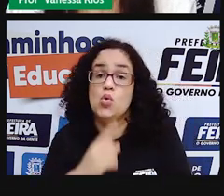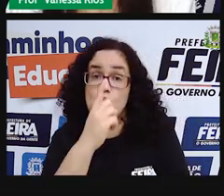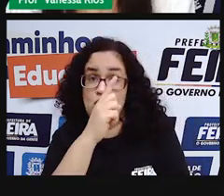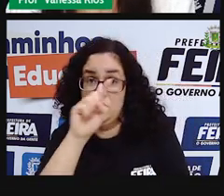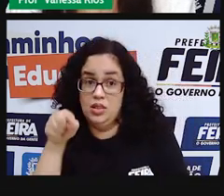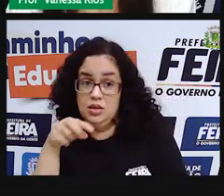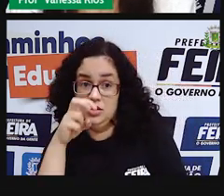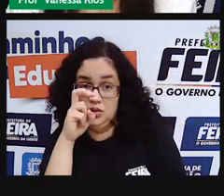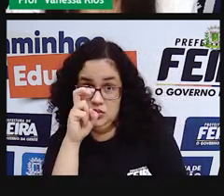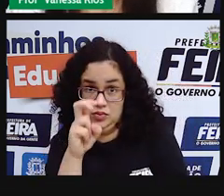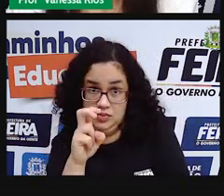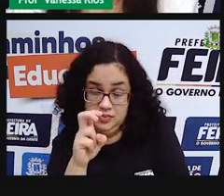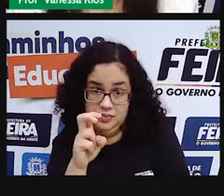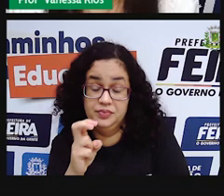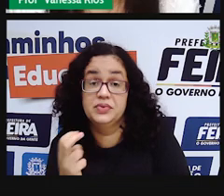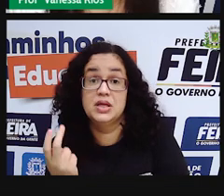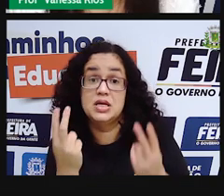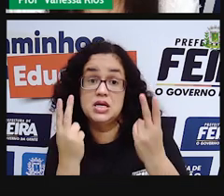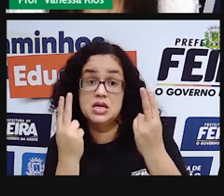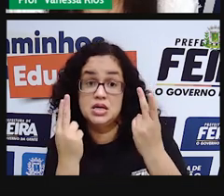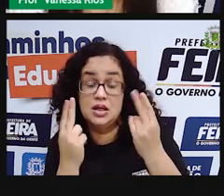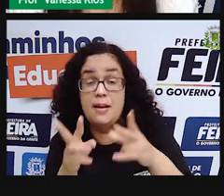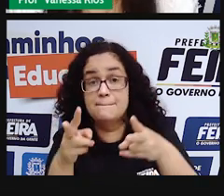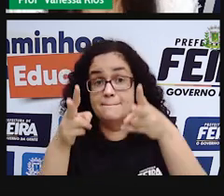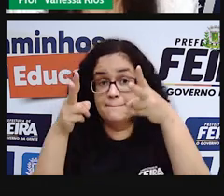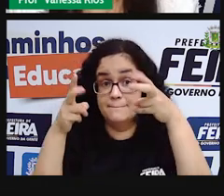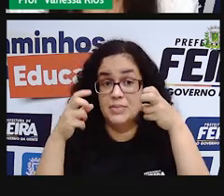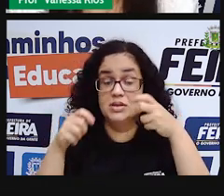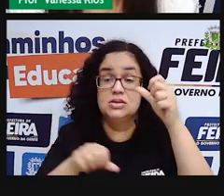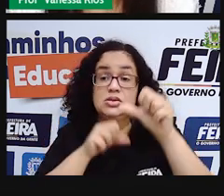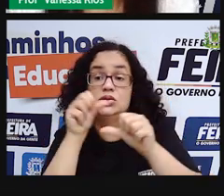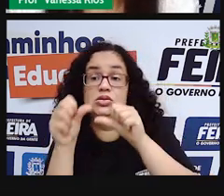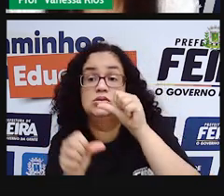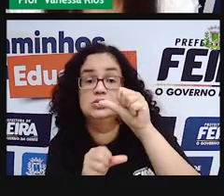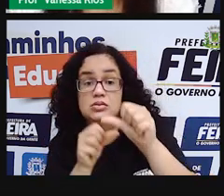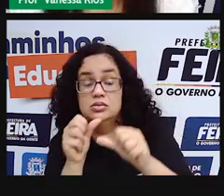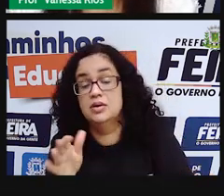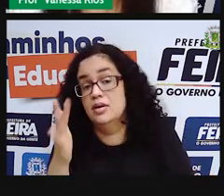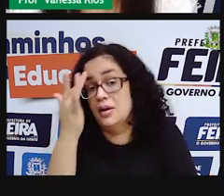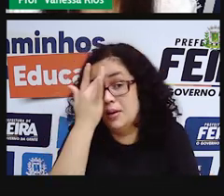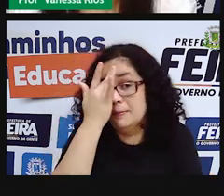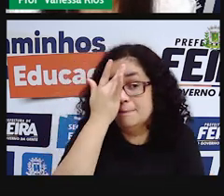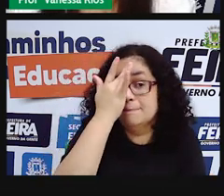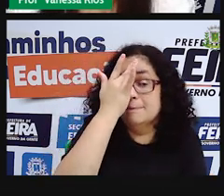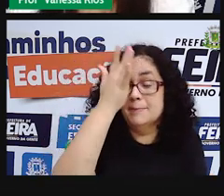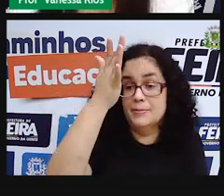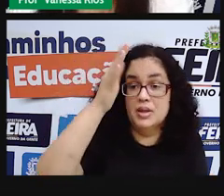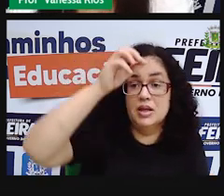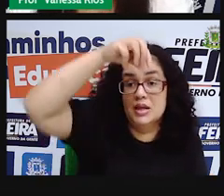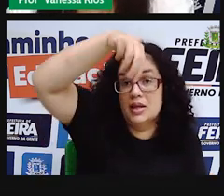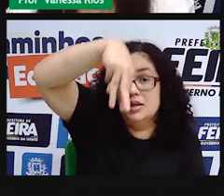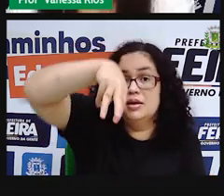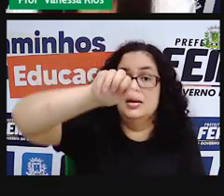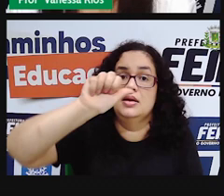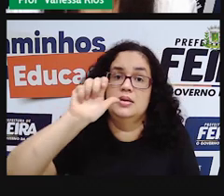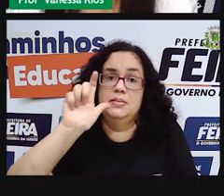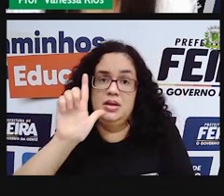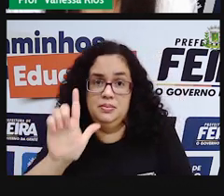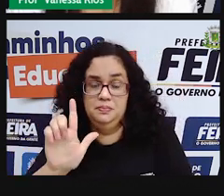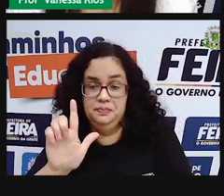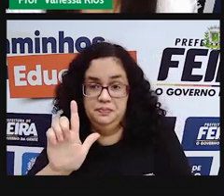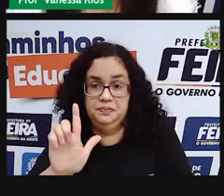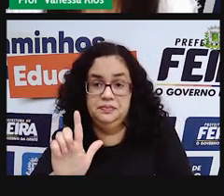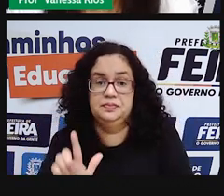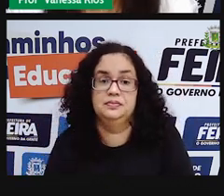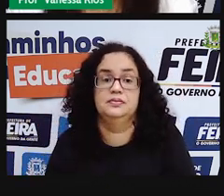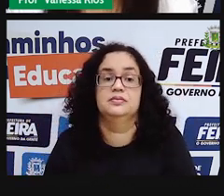vírgula cinco litros, a gente precisa transformar ele, fica mais fácil transformar ele em mililitros. E